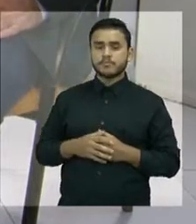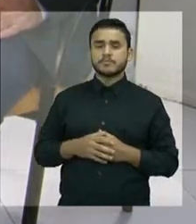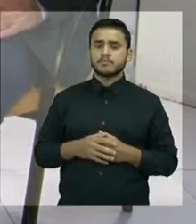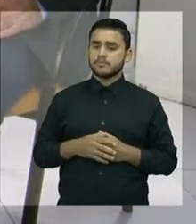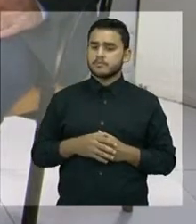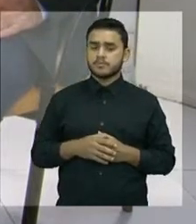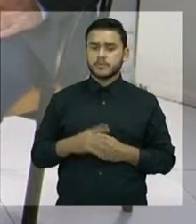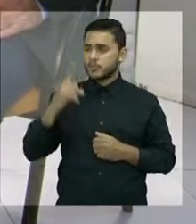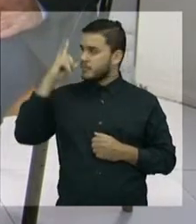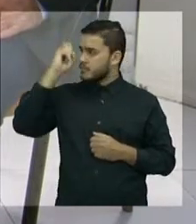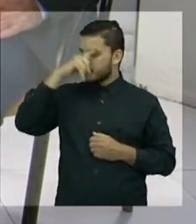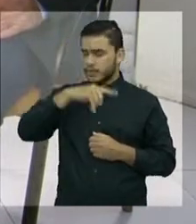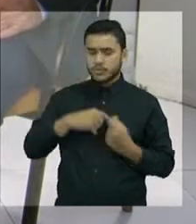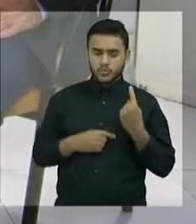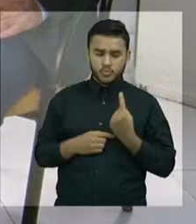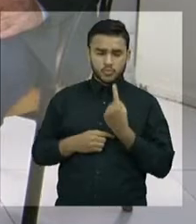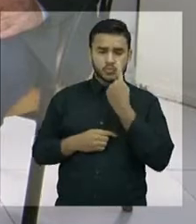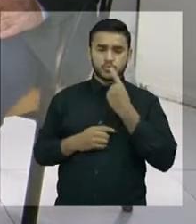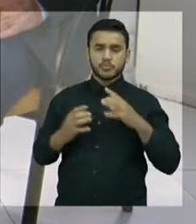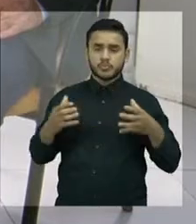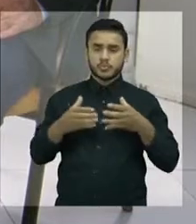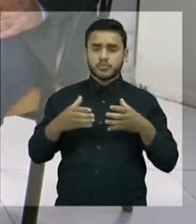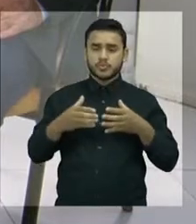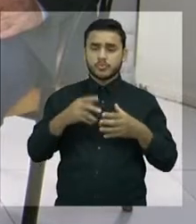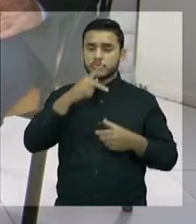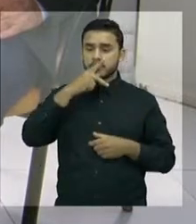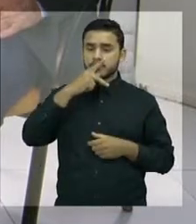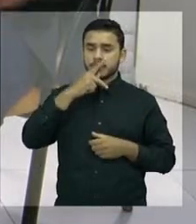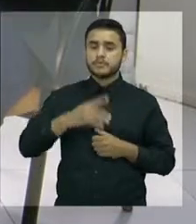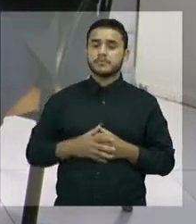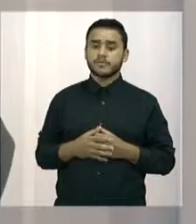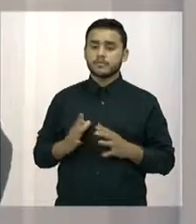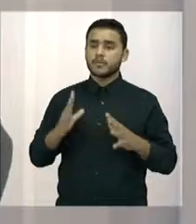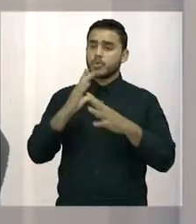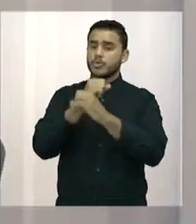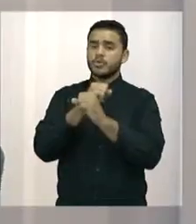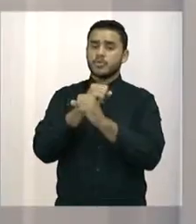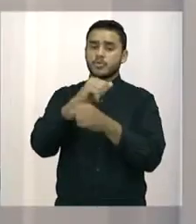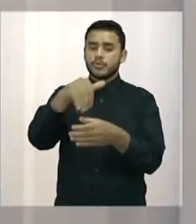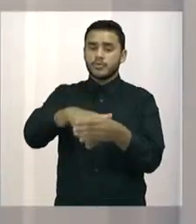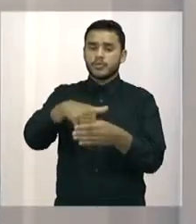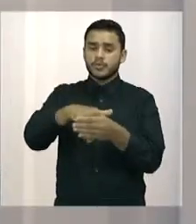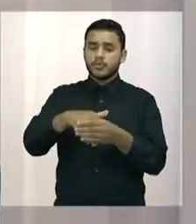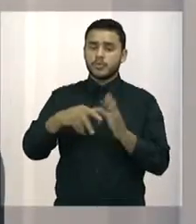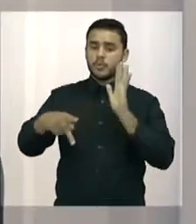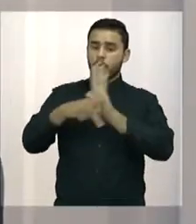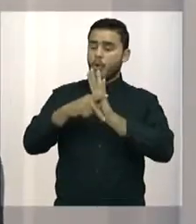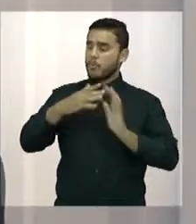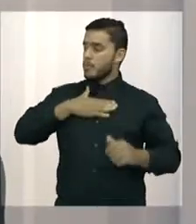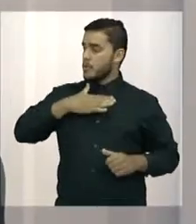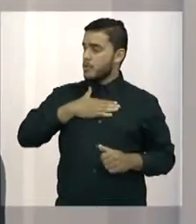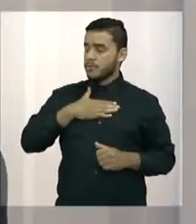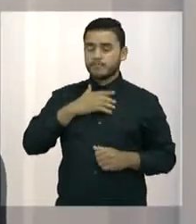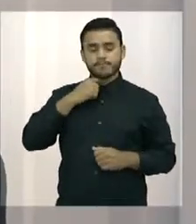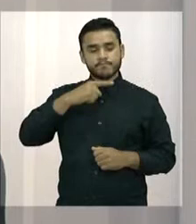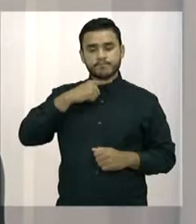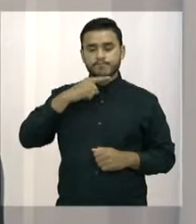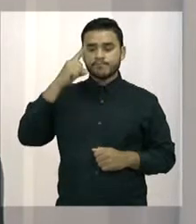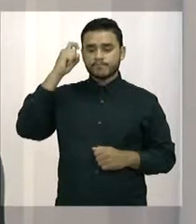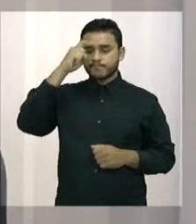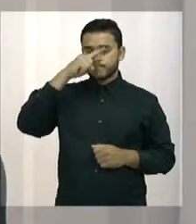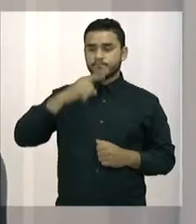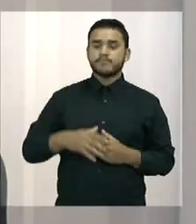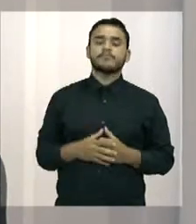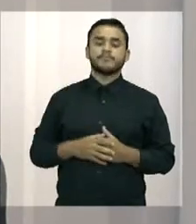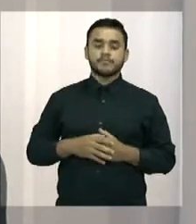poucos os candidatos que conseguiram o próprio coeficiente. Se elegeram pelos votos próprios, né? Então, eu vou ter que procurar